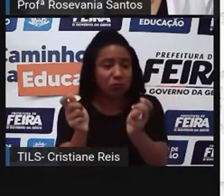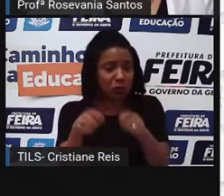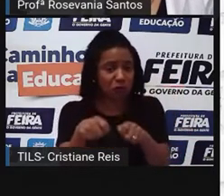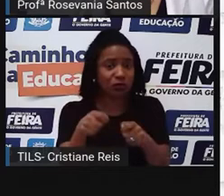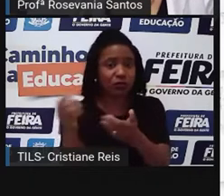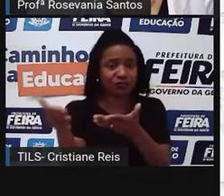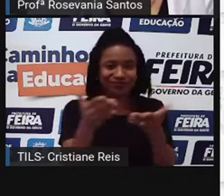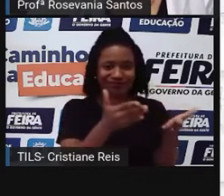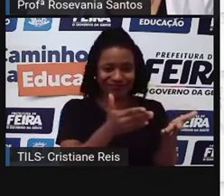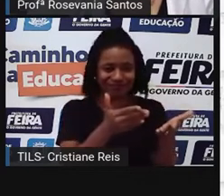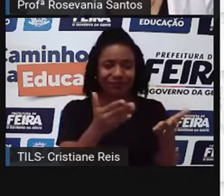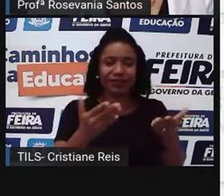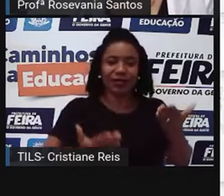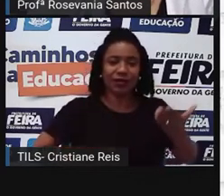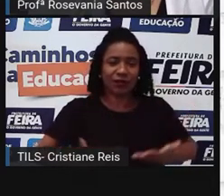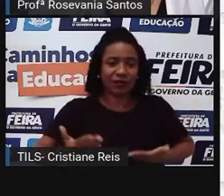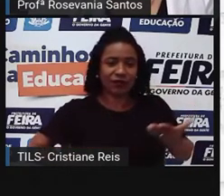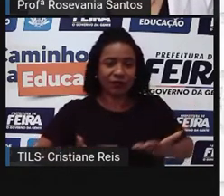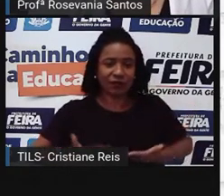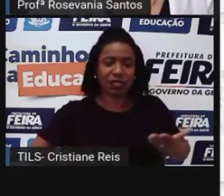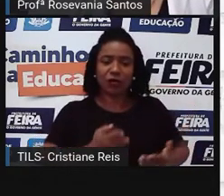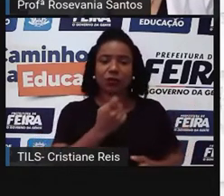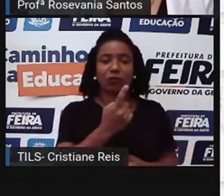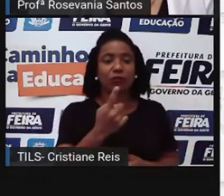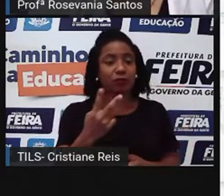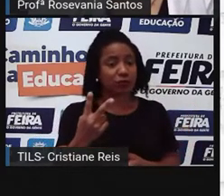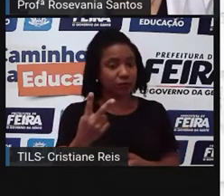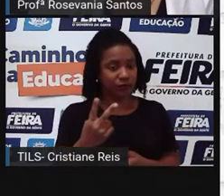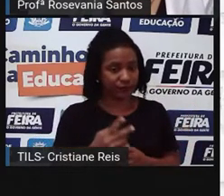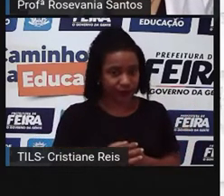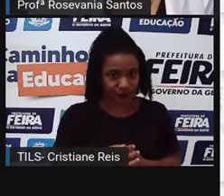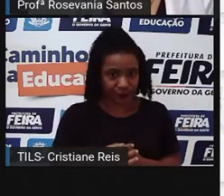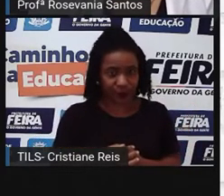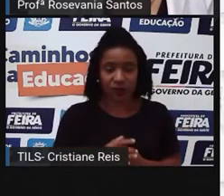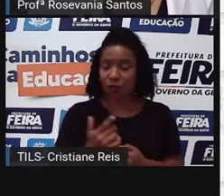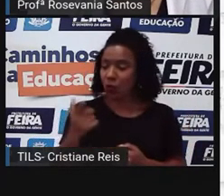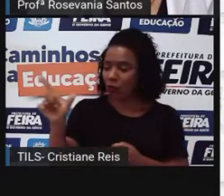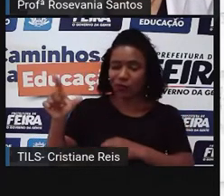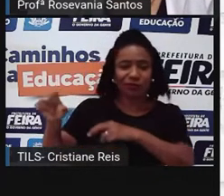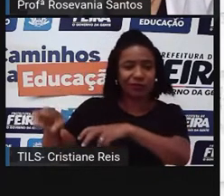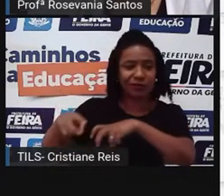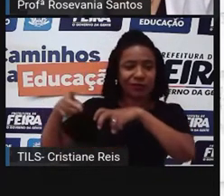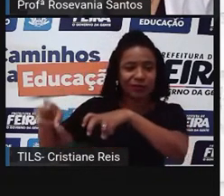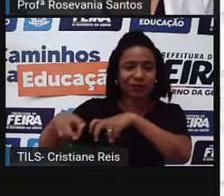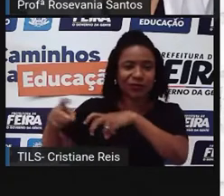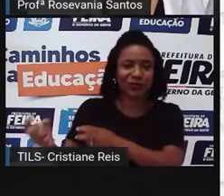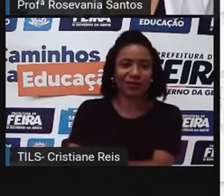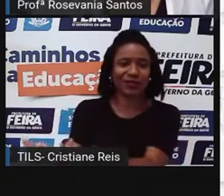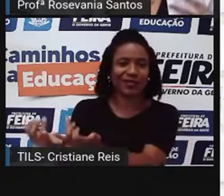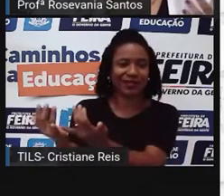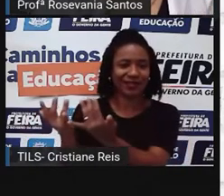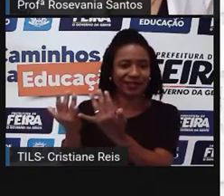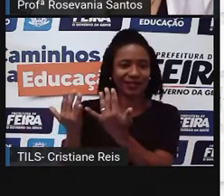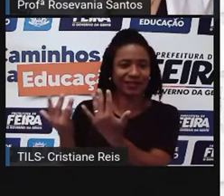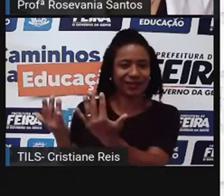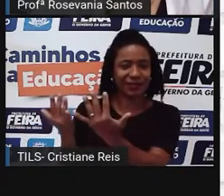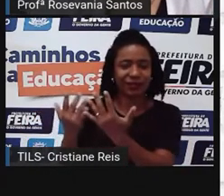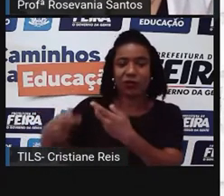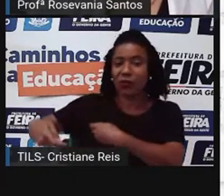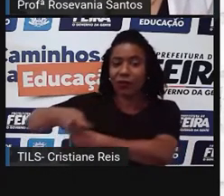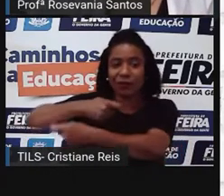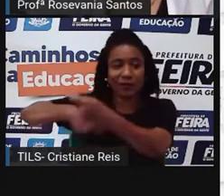Assim, também, como tem, né? A agricultura comercial. Que vai desde aquela agricultura comercial com muitas